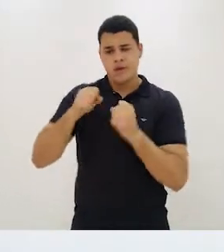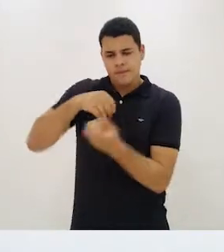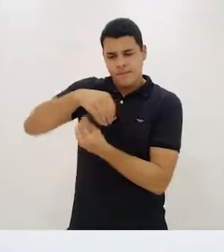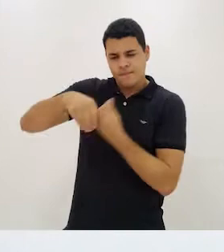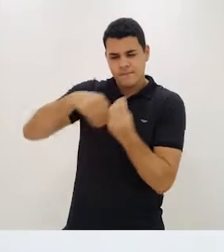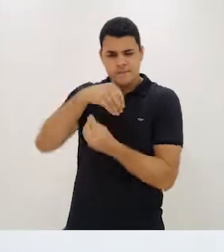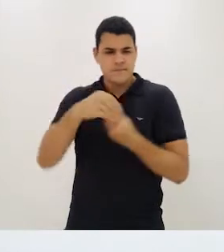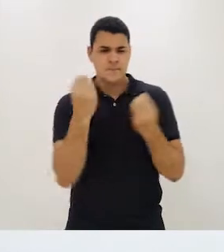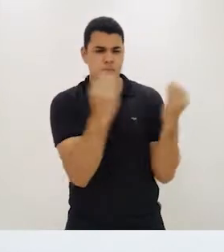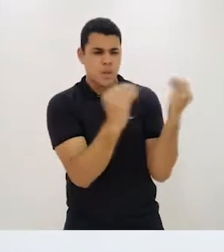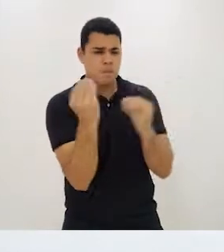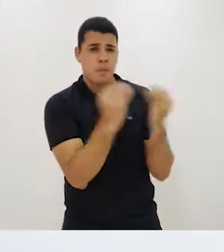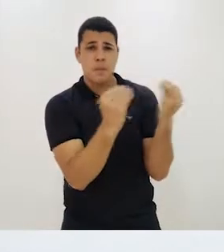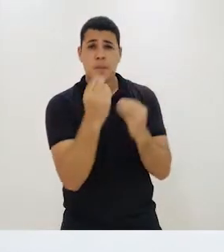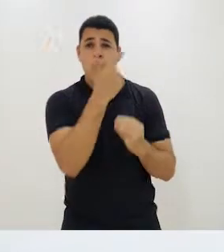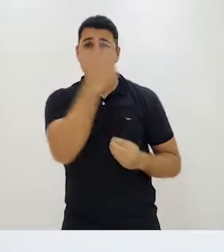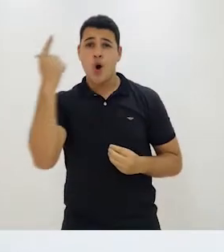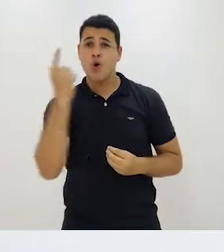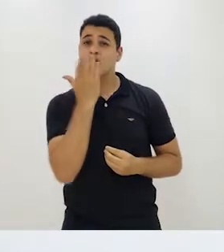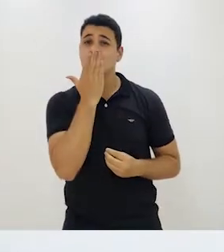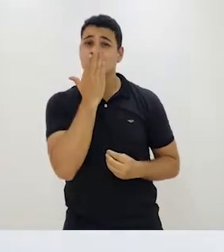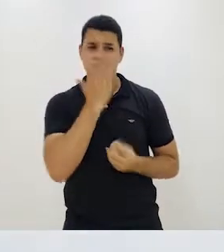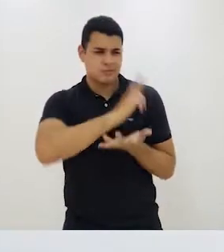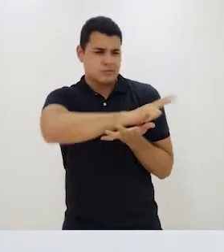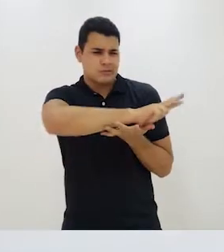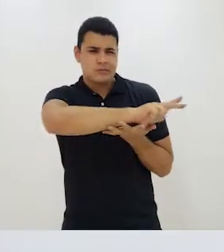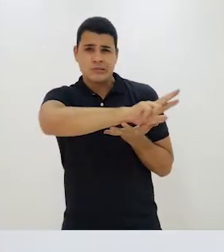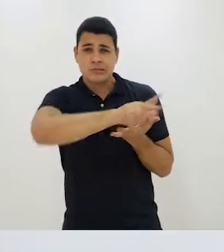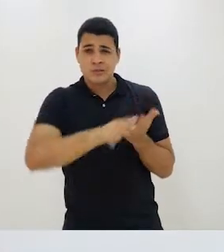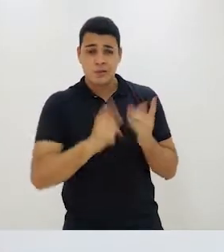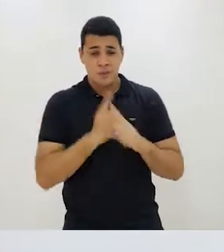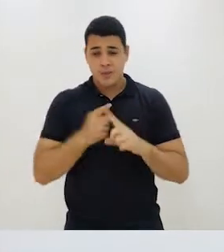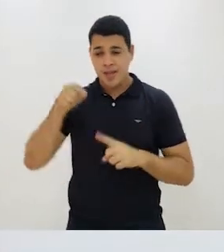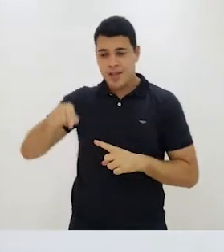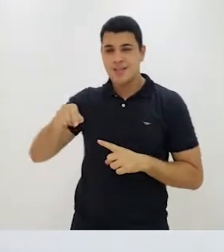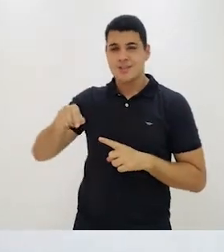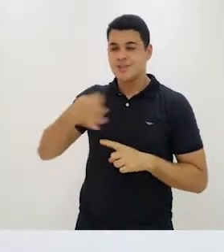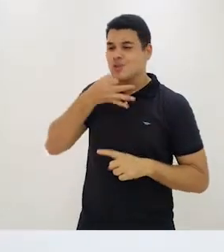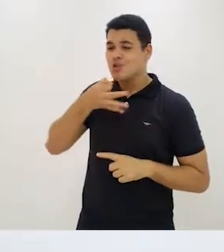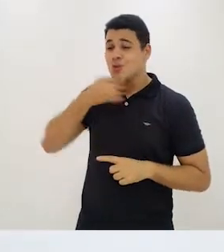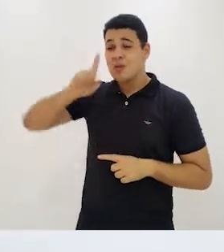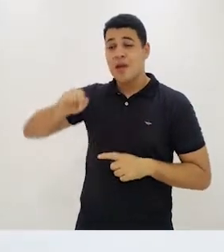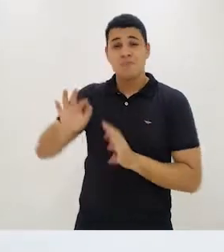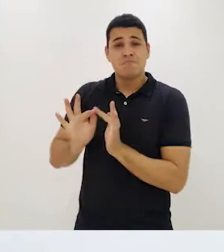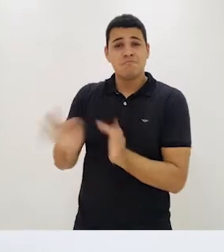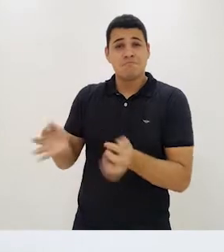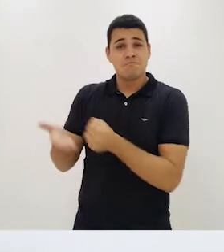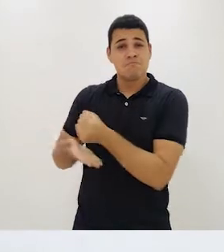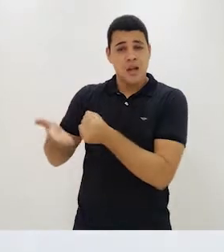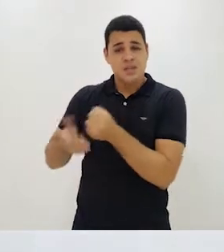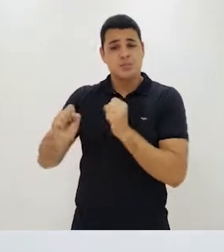variações em outros estilos, porque são umas variações básicas.